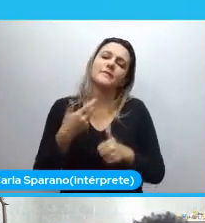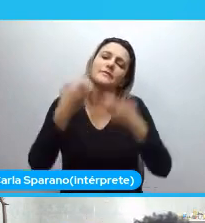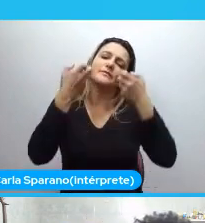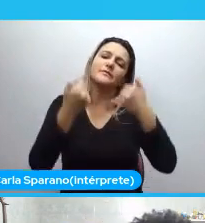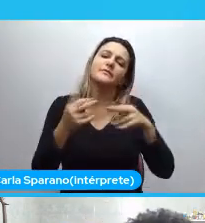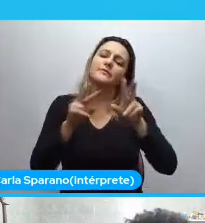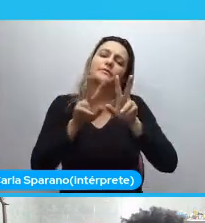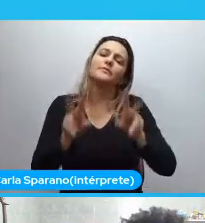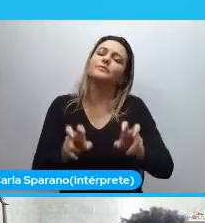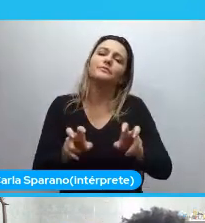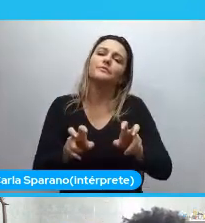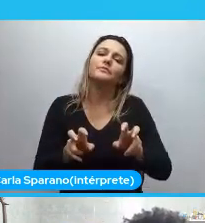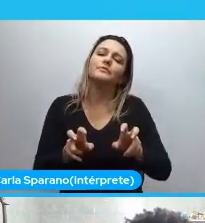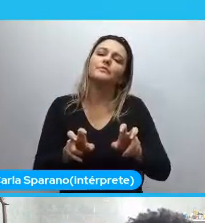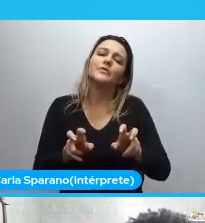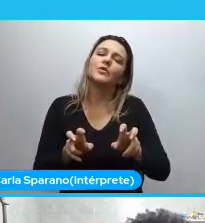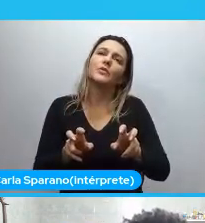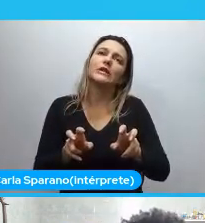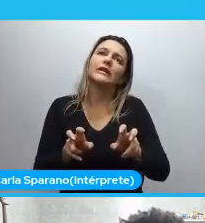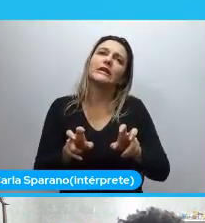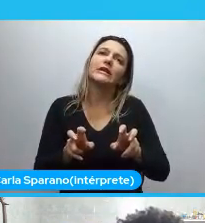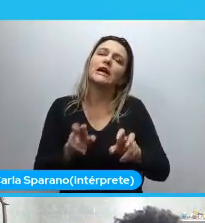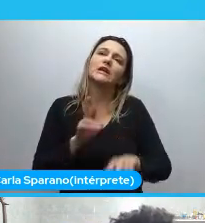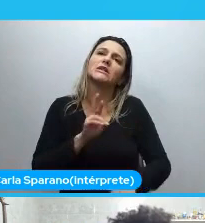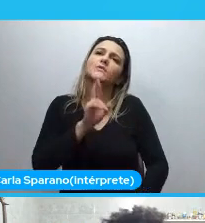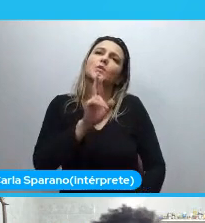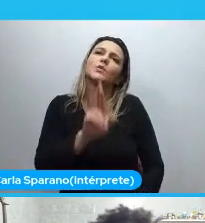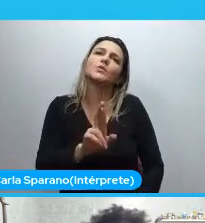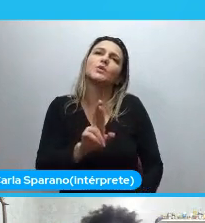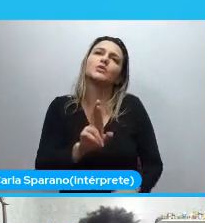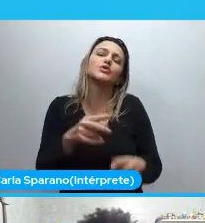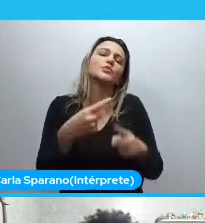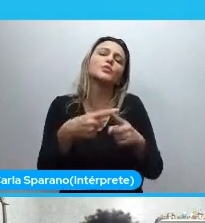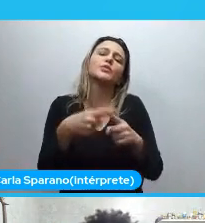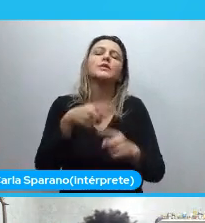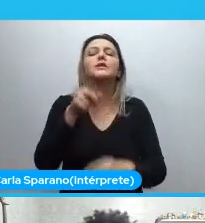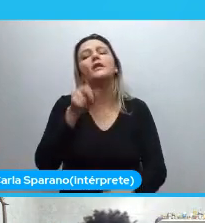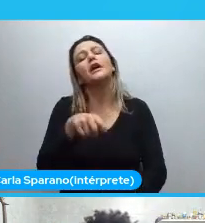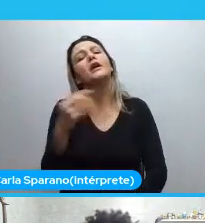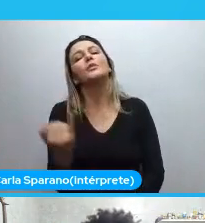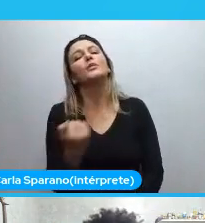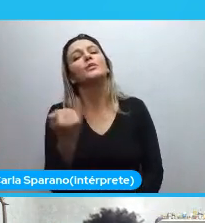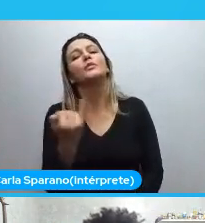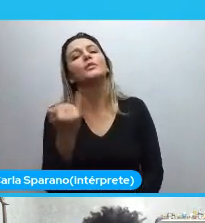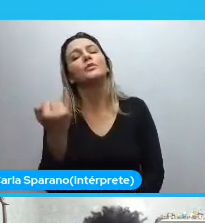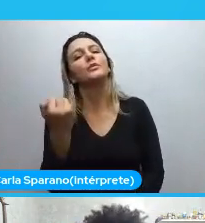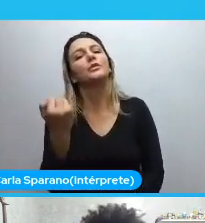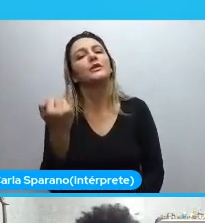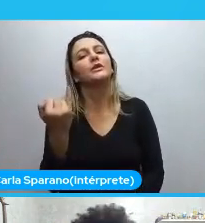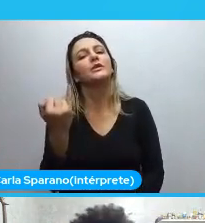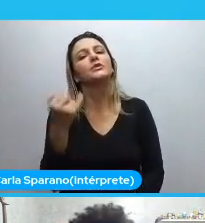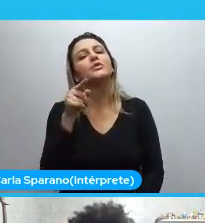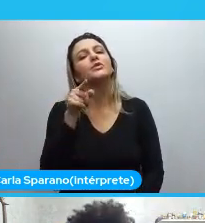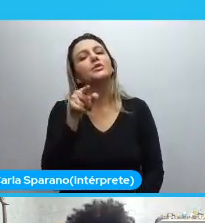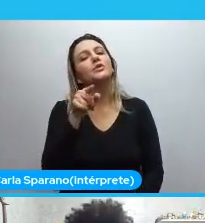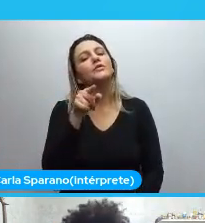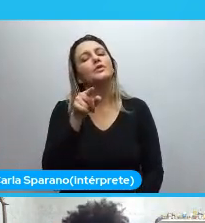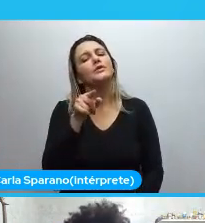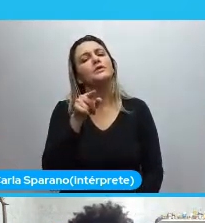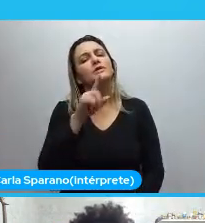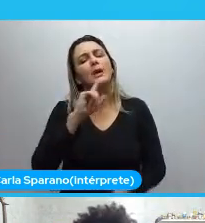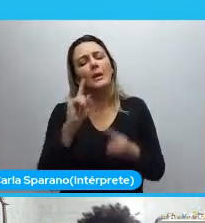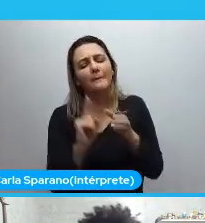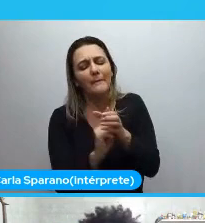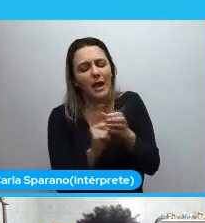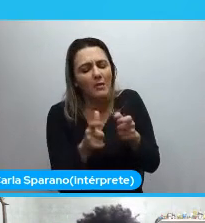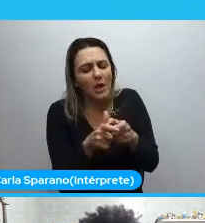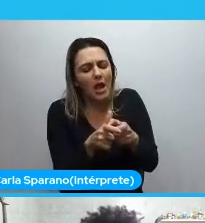isso. Sobre. Respondendo. Esse questionamento. De por que é importante. É que quando você. Faz parte de alguma minoria. Dizer